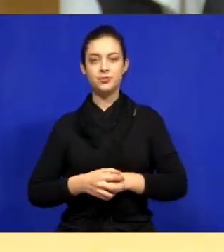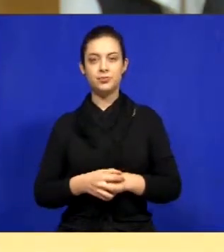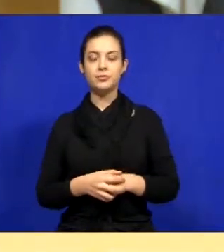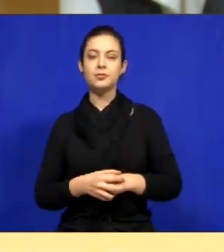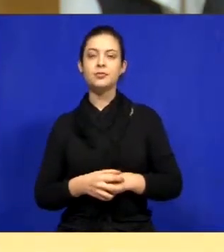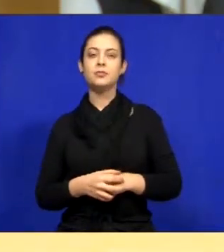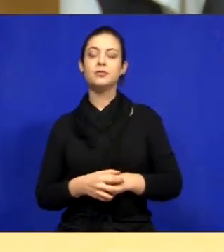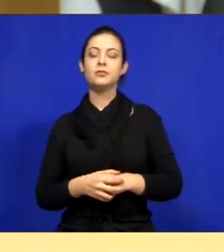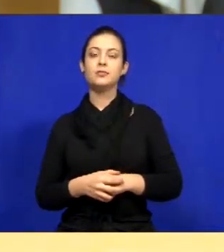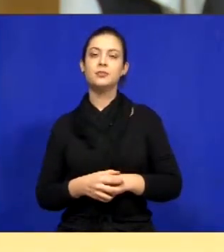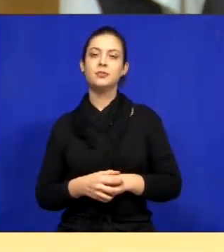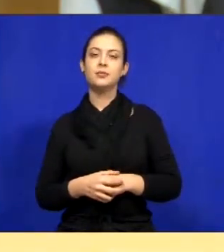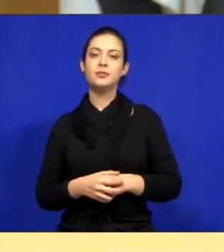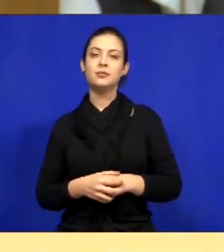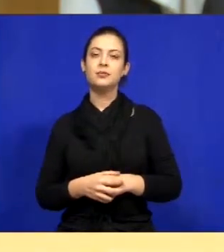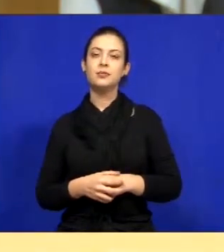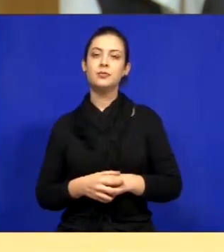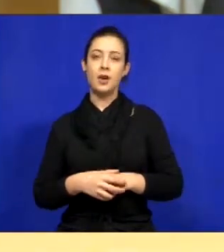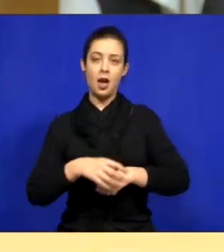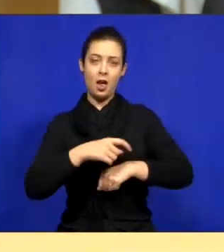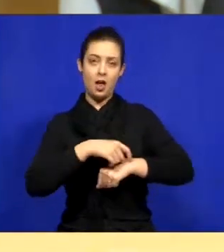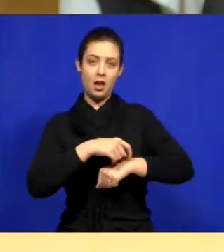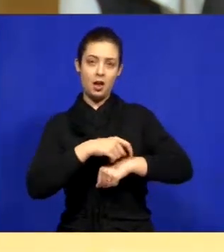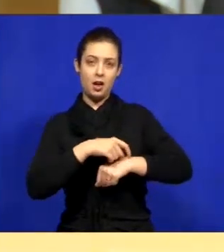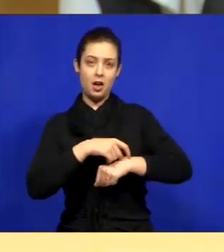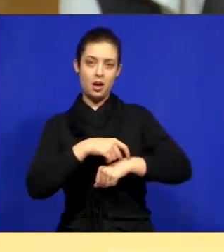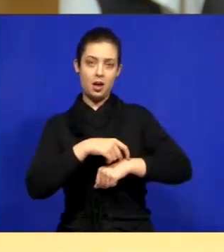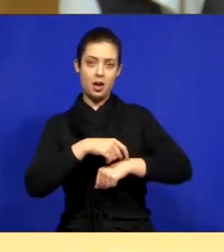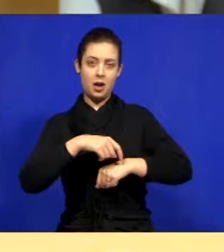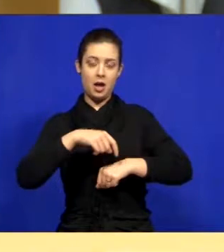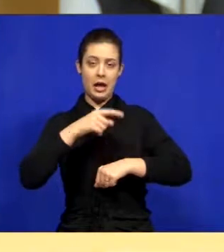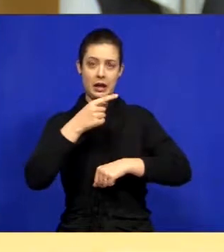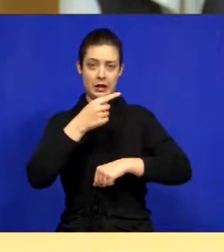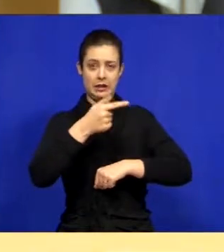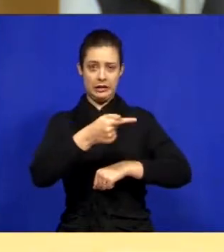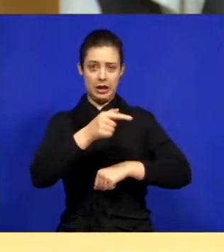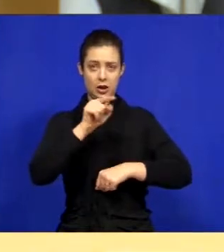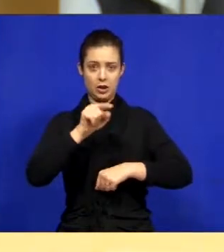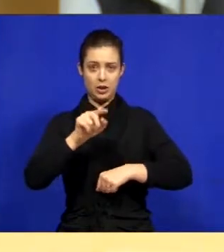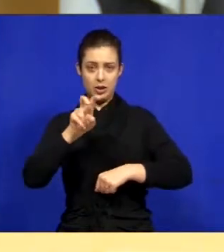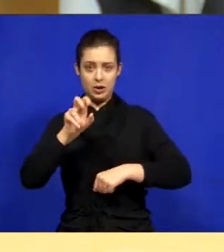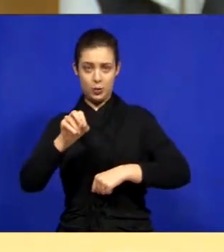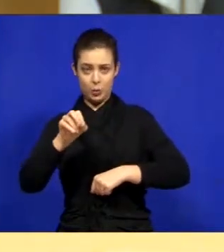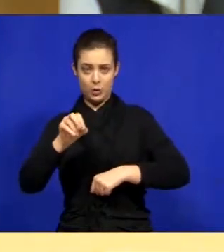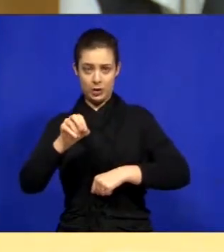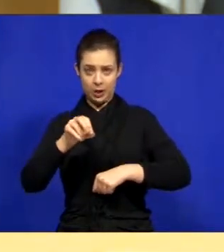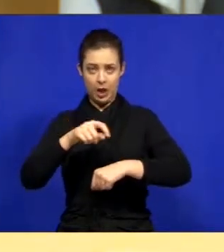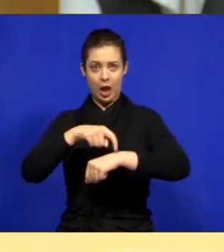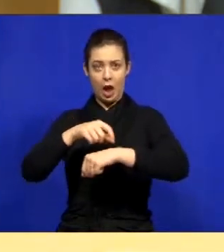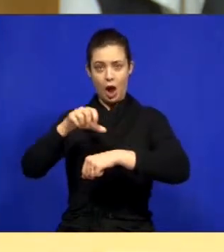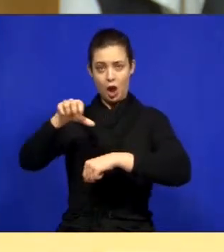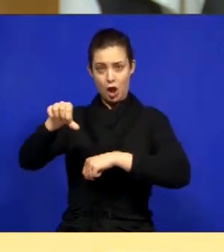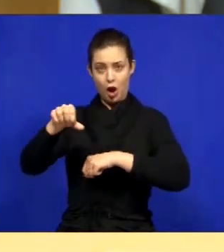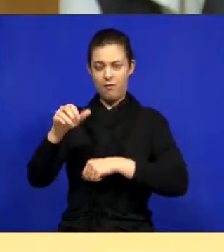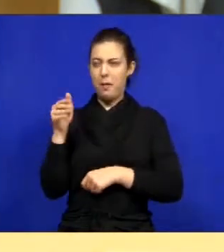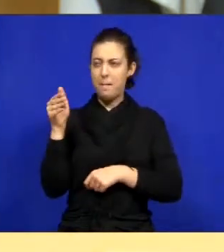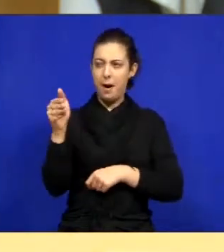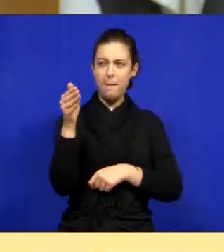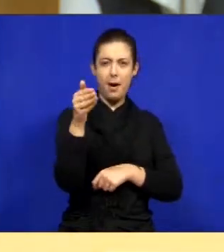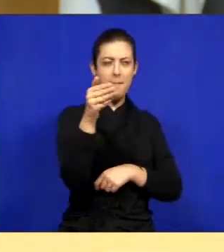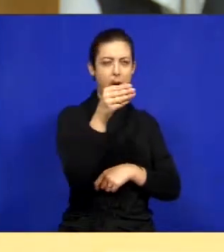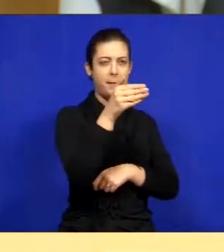que eu chegava 10 para as 8 no gabinete, 9 horas e ia para os bairros.